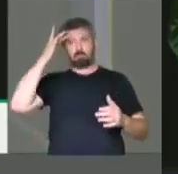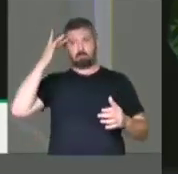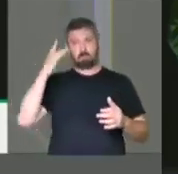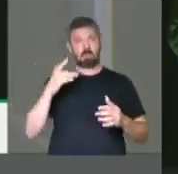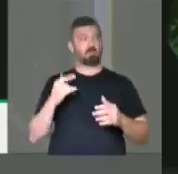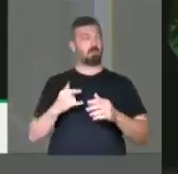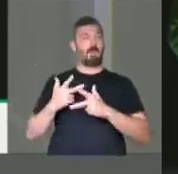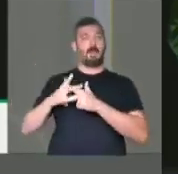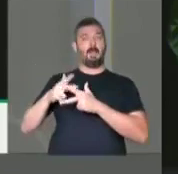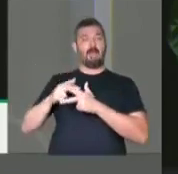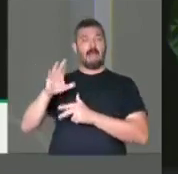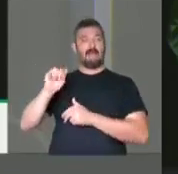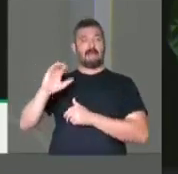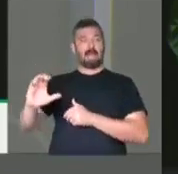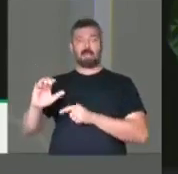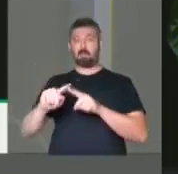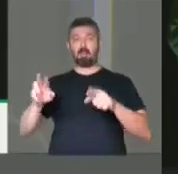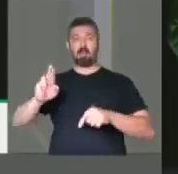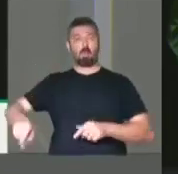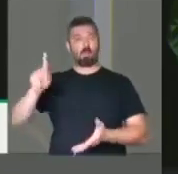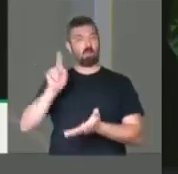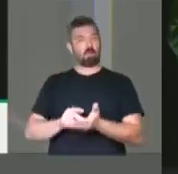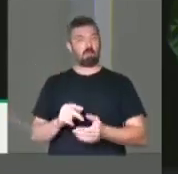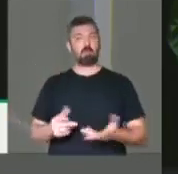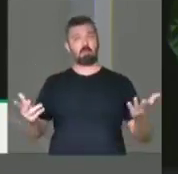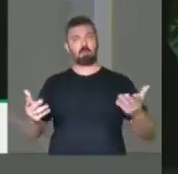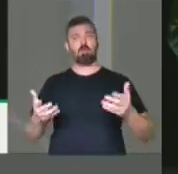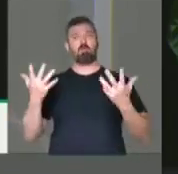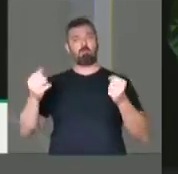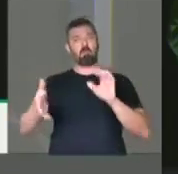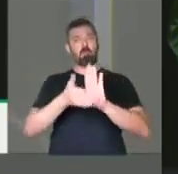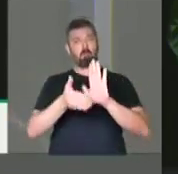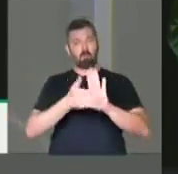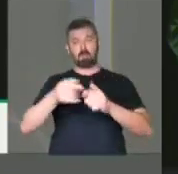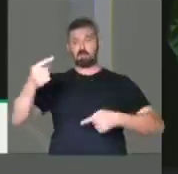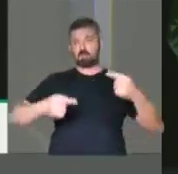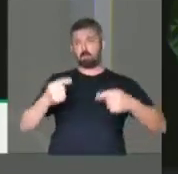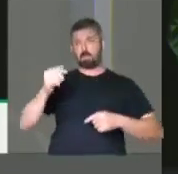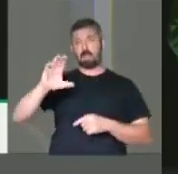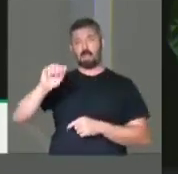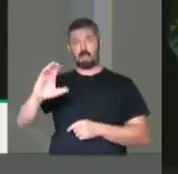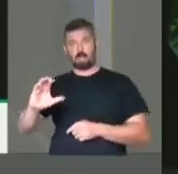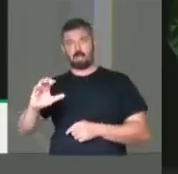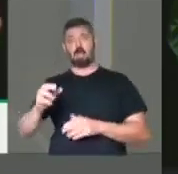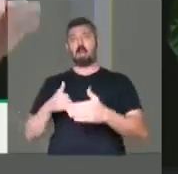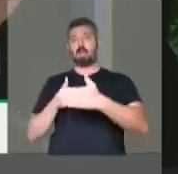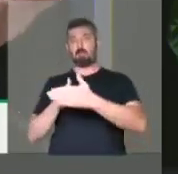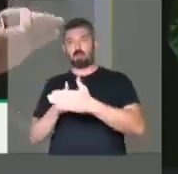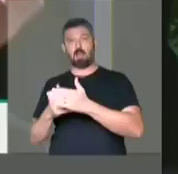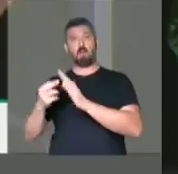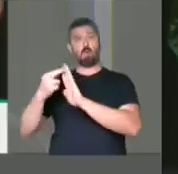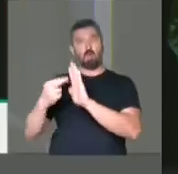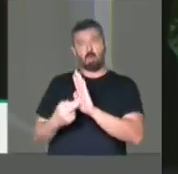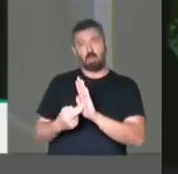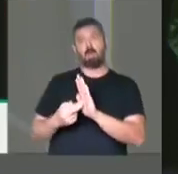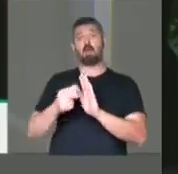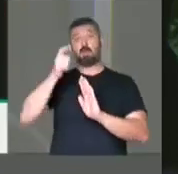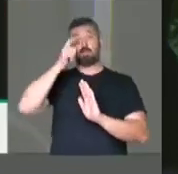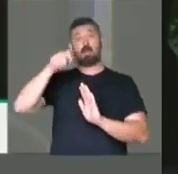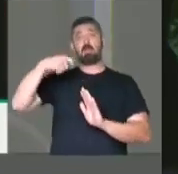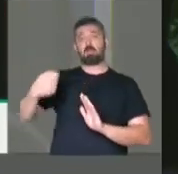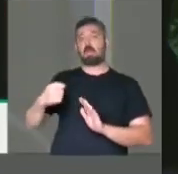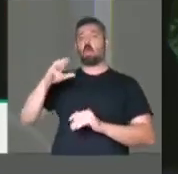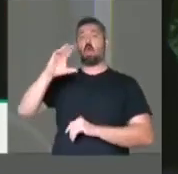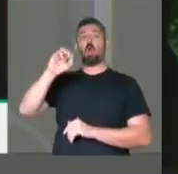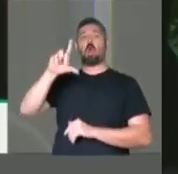se passando por CACs sem ser. Vamos fazer um debate propositivo sobre CACs. Criando restrição para realmente o interesse de